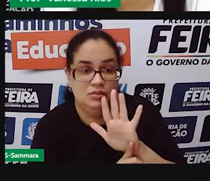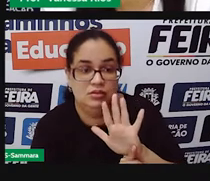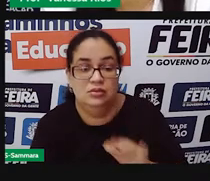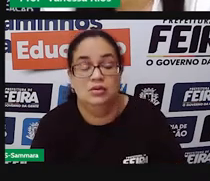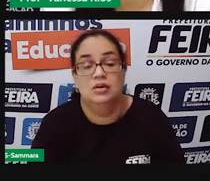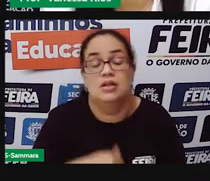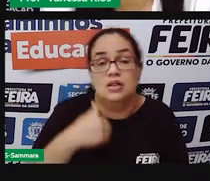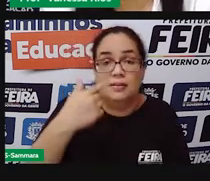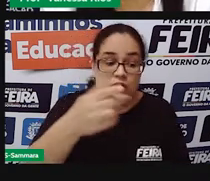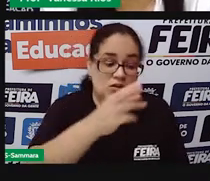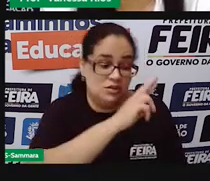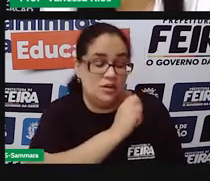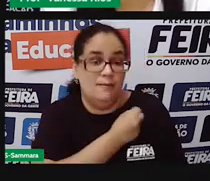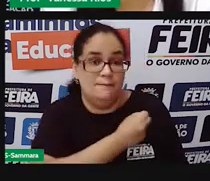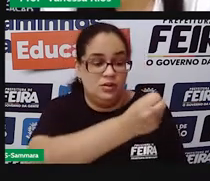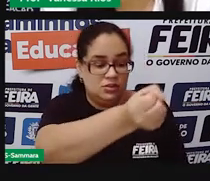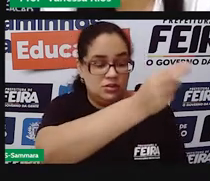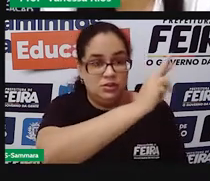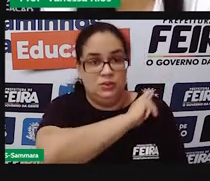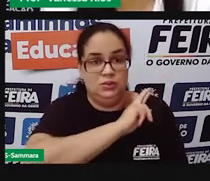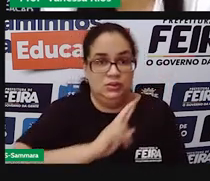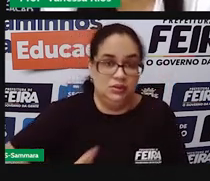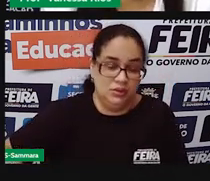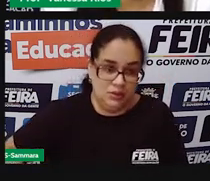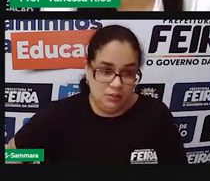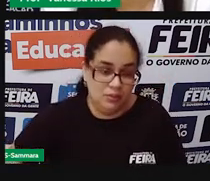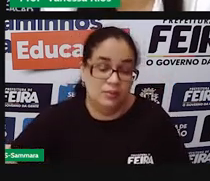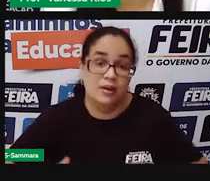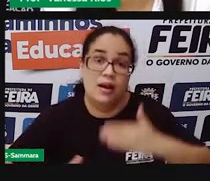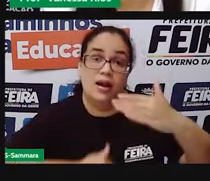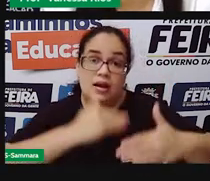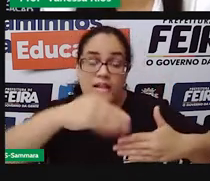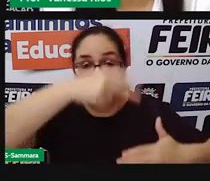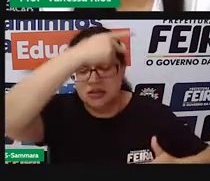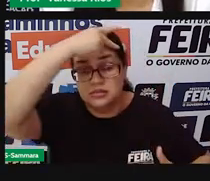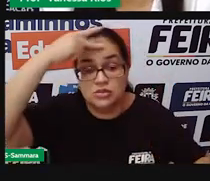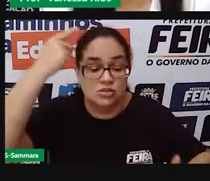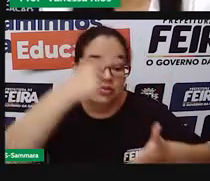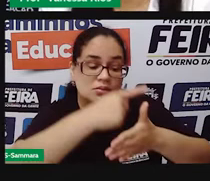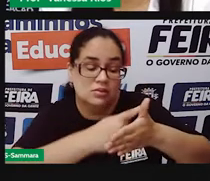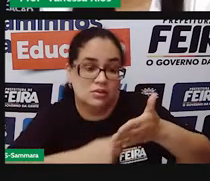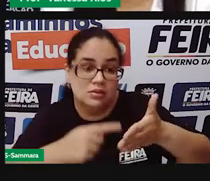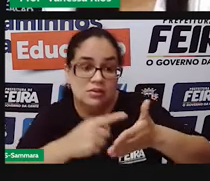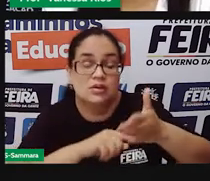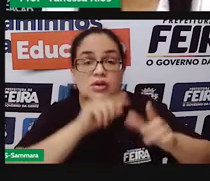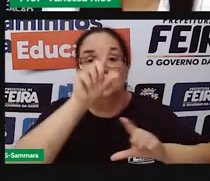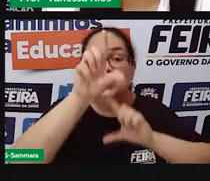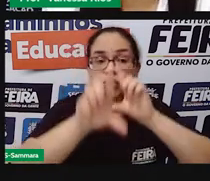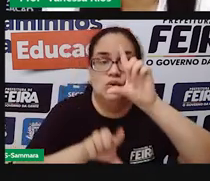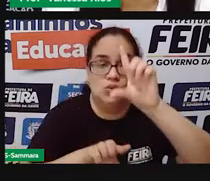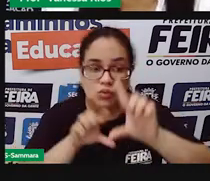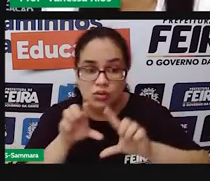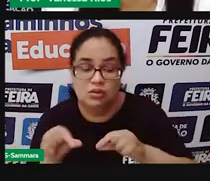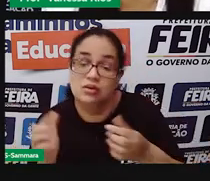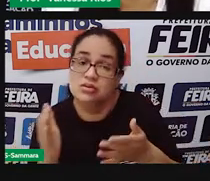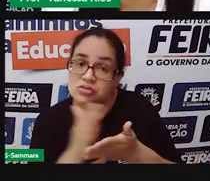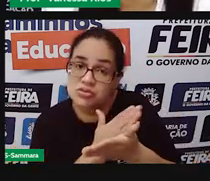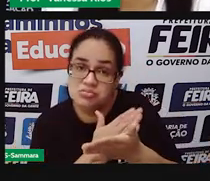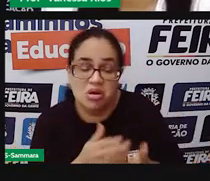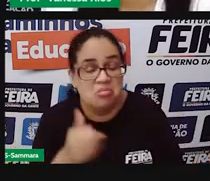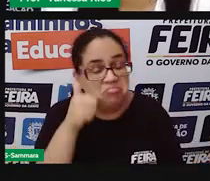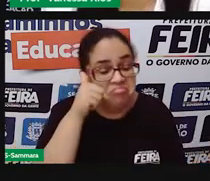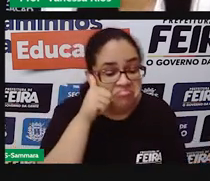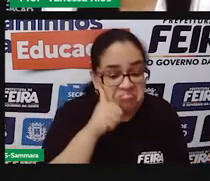proclamação da República, as pessoas passaram a votar, né, a escolher, mesmo assim em partes, porque aí até